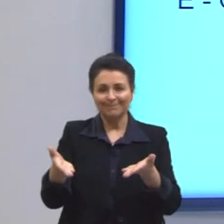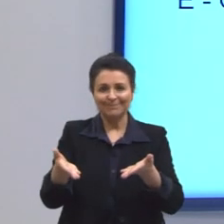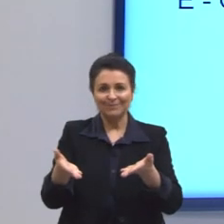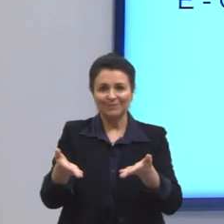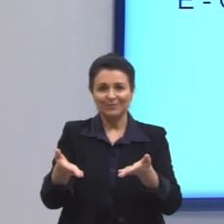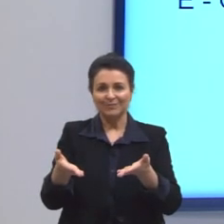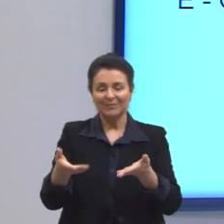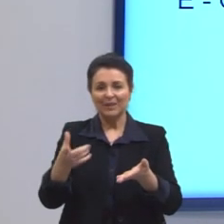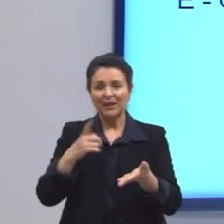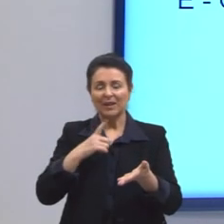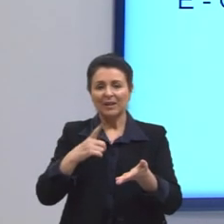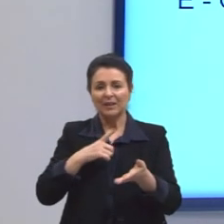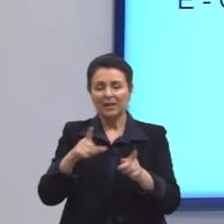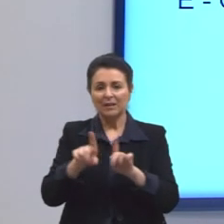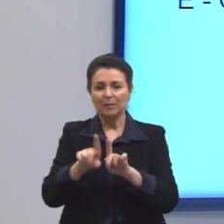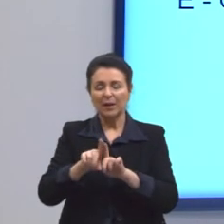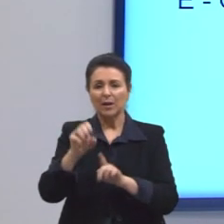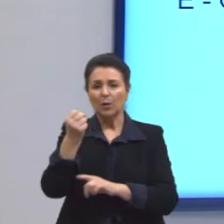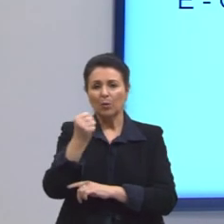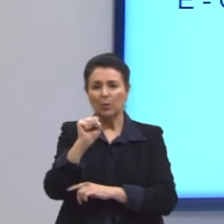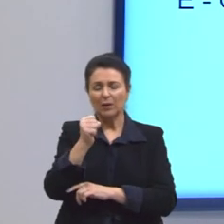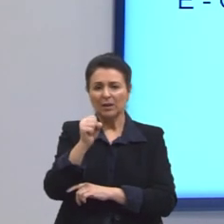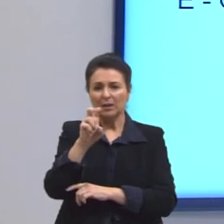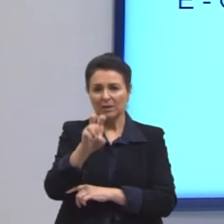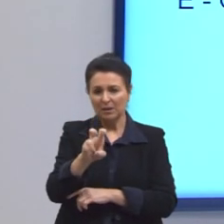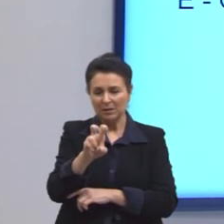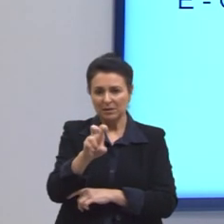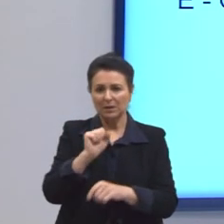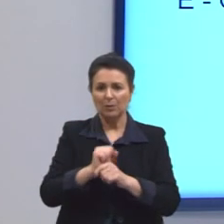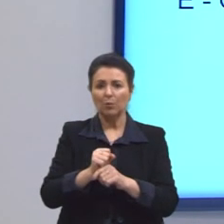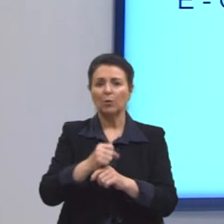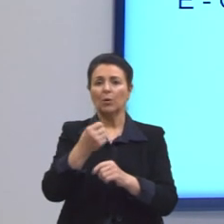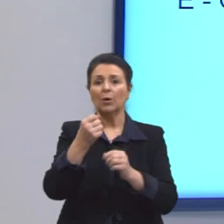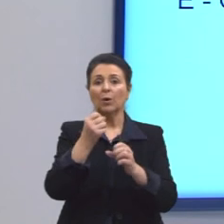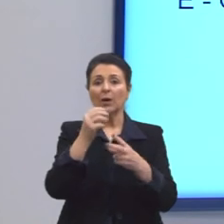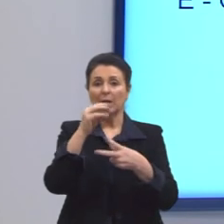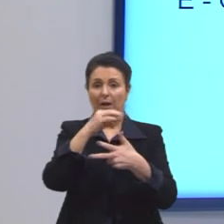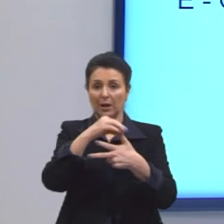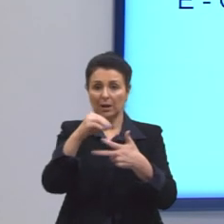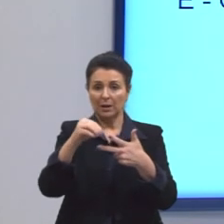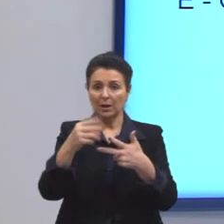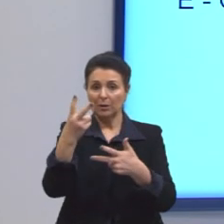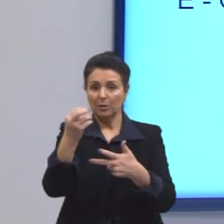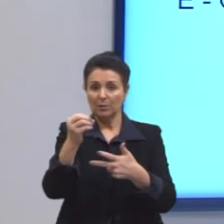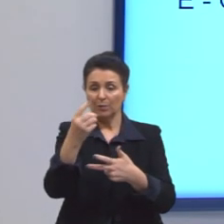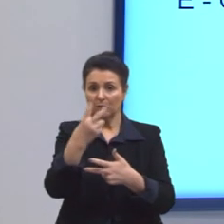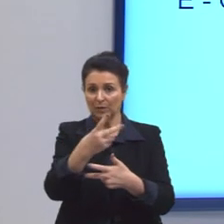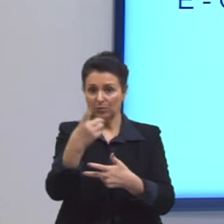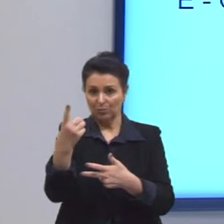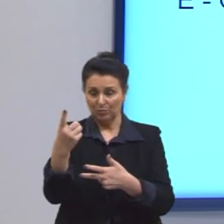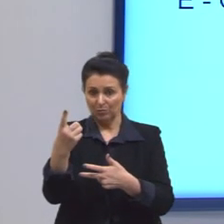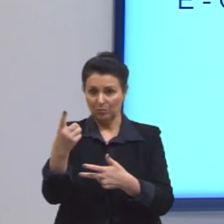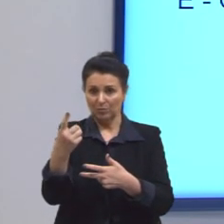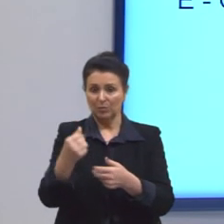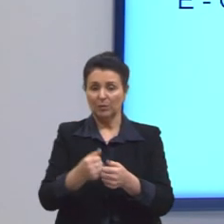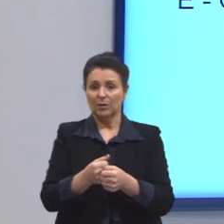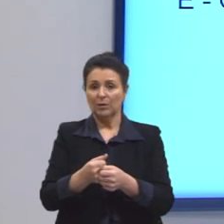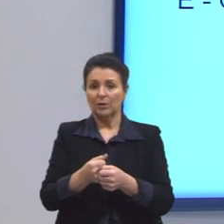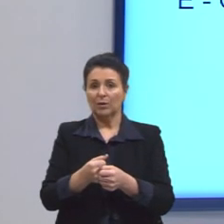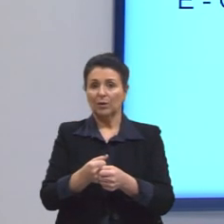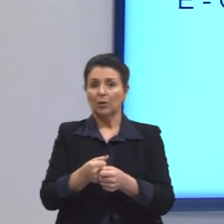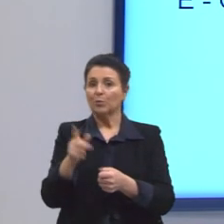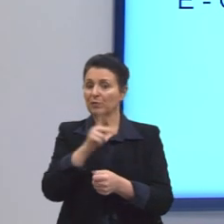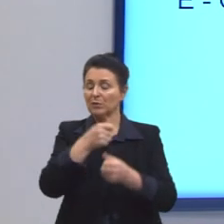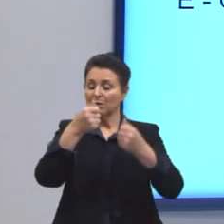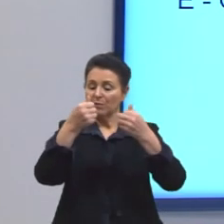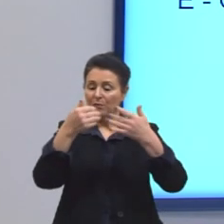Aqui a gente tem a questão 85 do Enem 2021. A não vai ter tempo de abordá-la hoje direitinho.